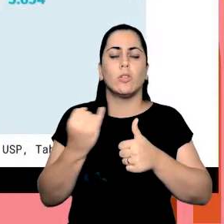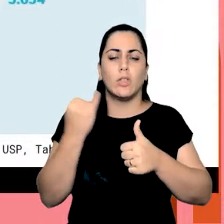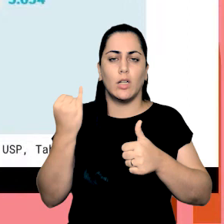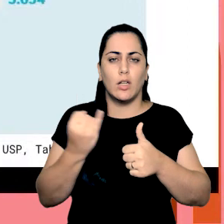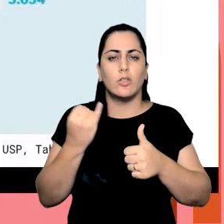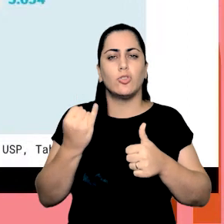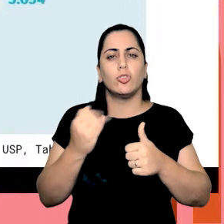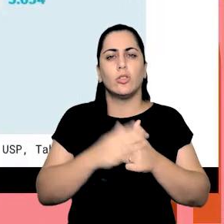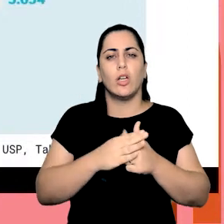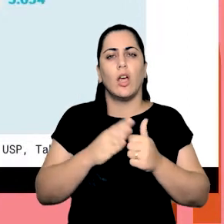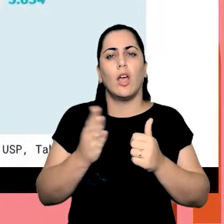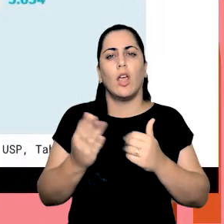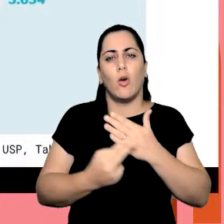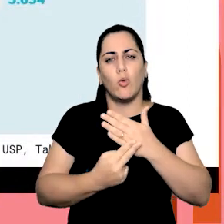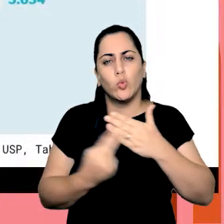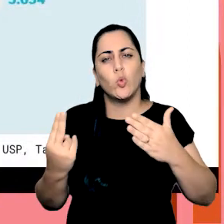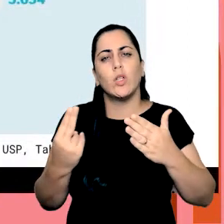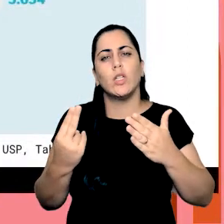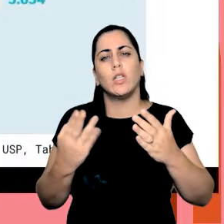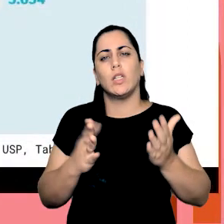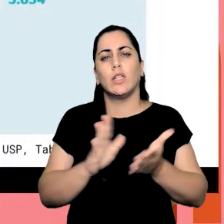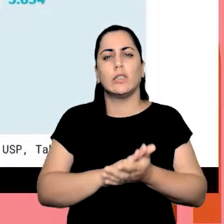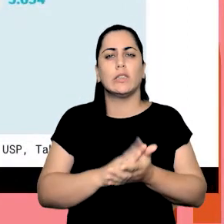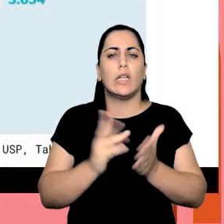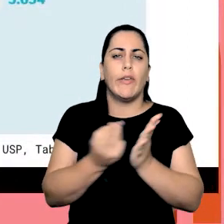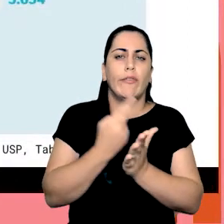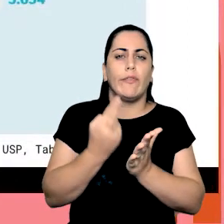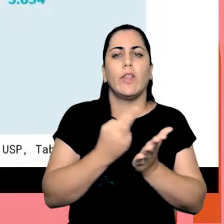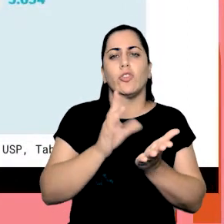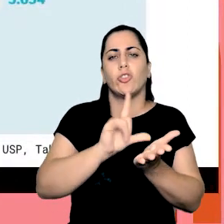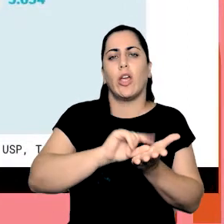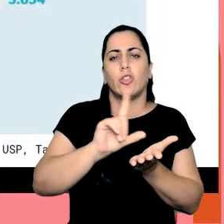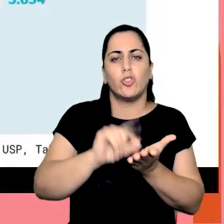relação à autoria, em relação às publicações e citações.